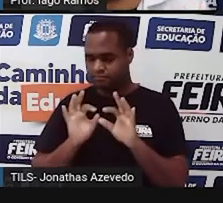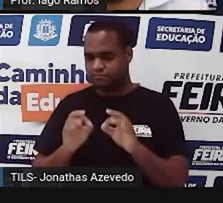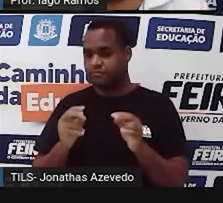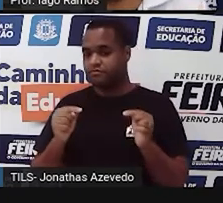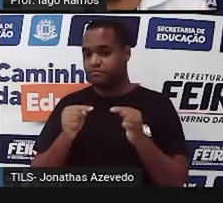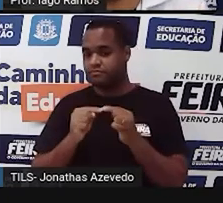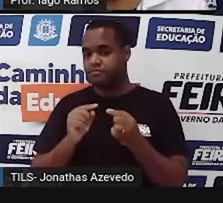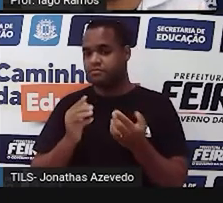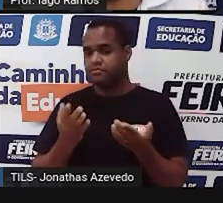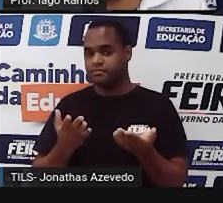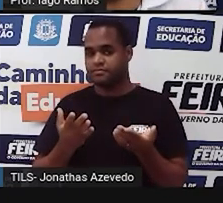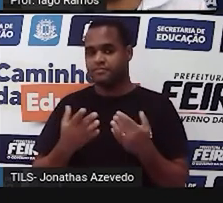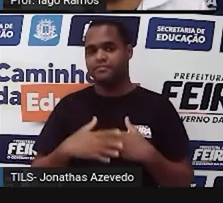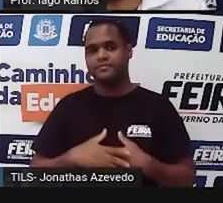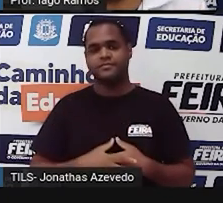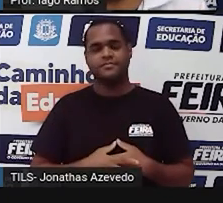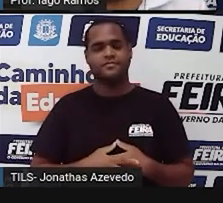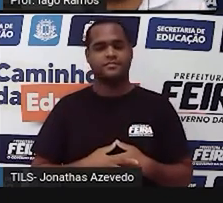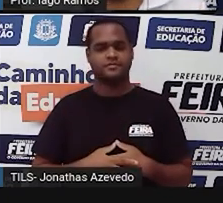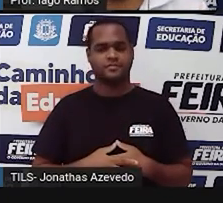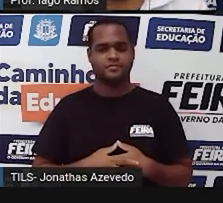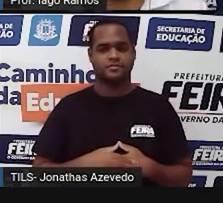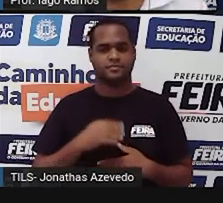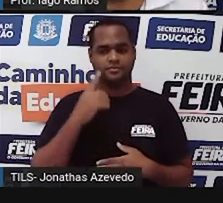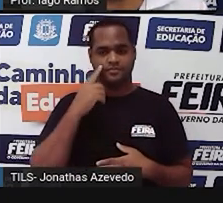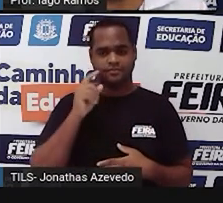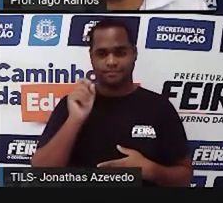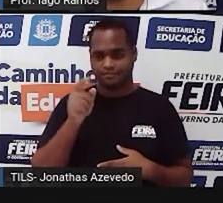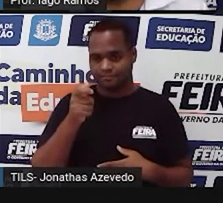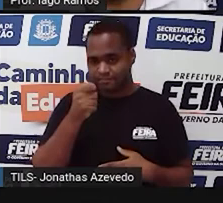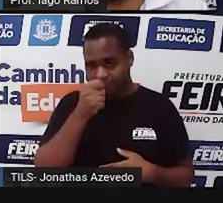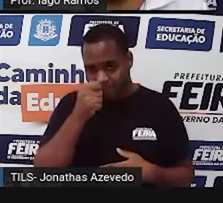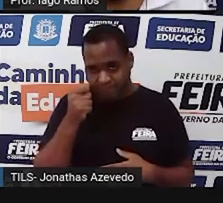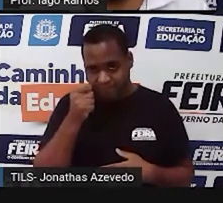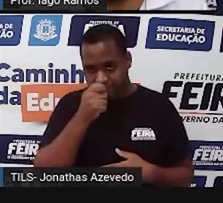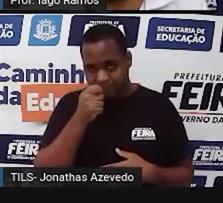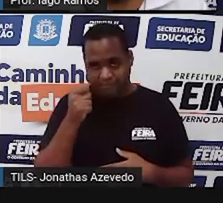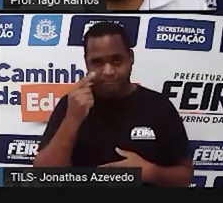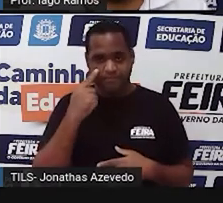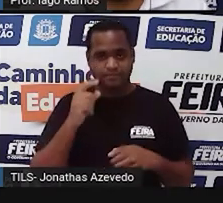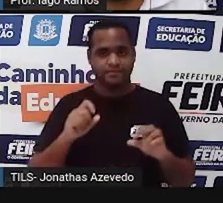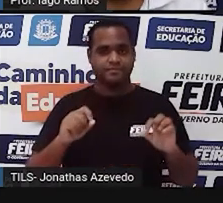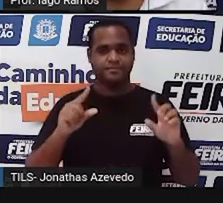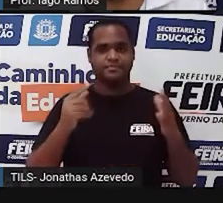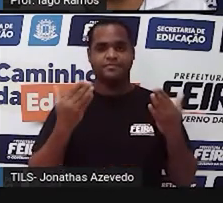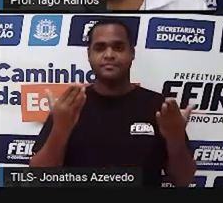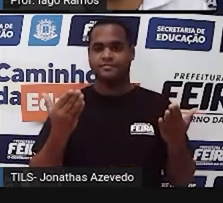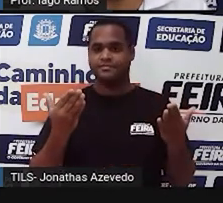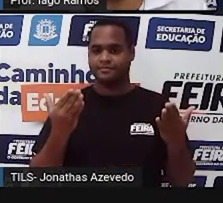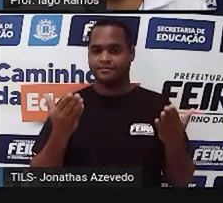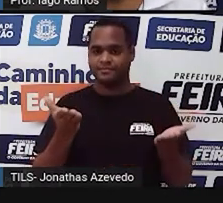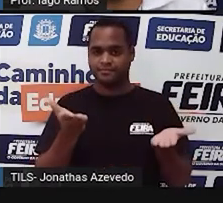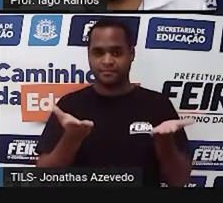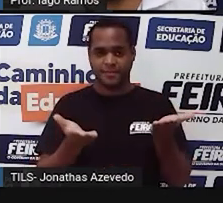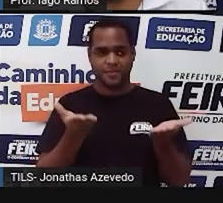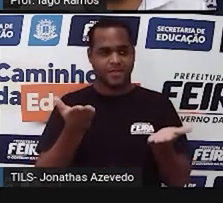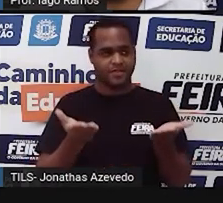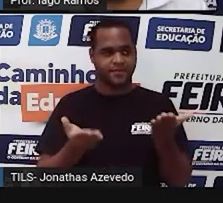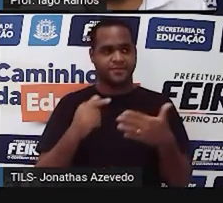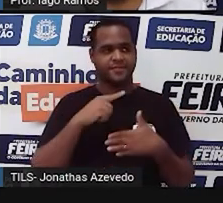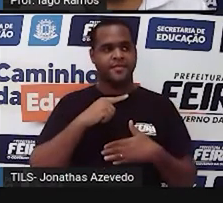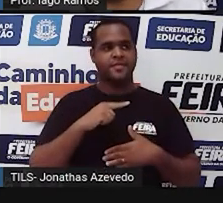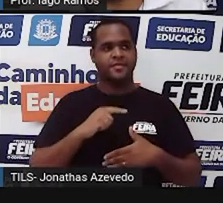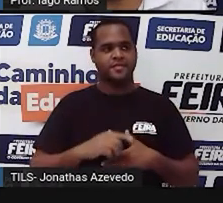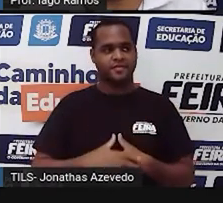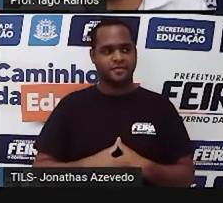igualdade? Olha só, eu vou clicar aqui nessa lupazinha e vai aparecer uma balança de dois pratos.